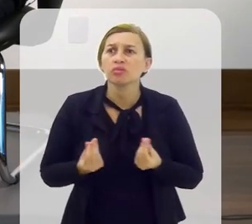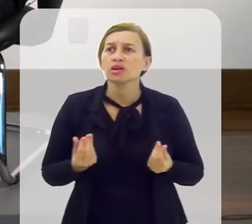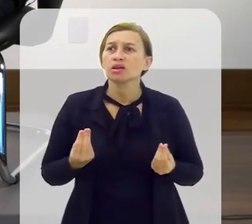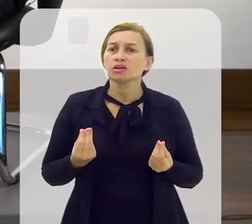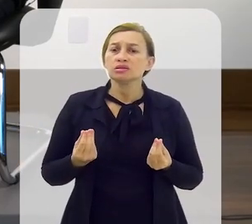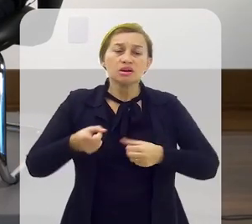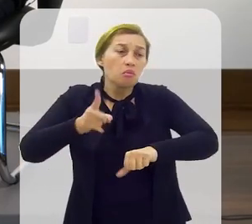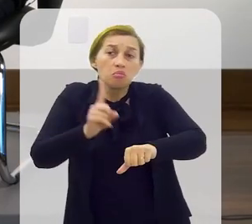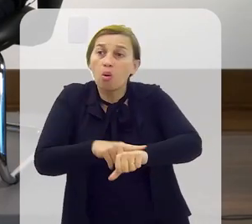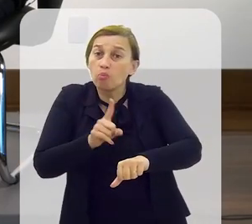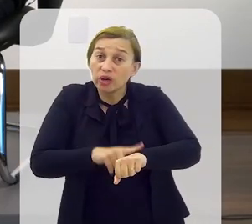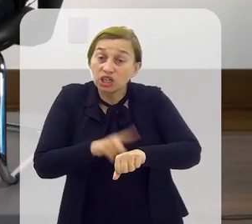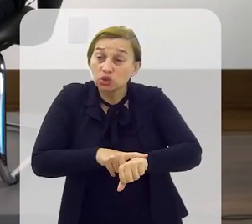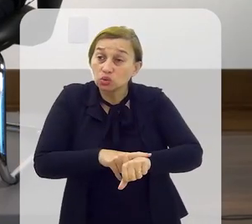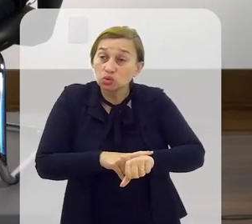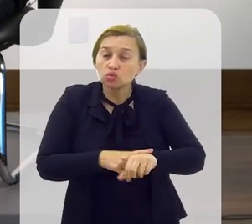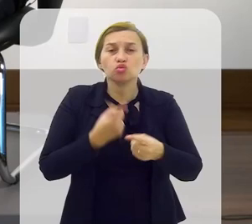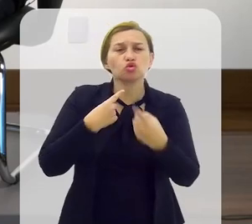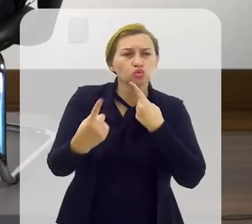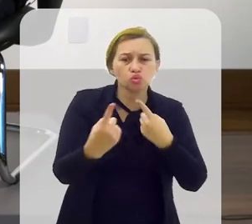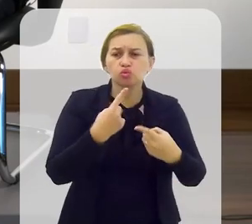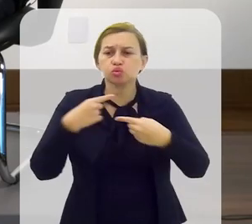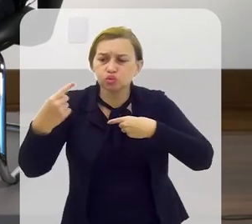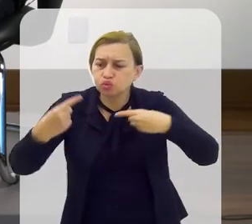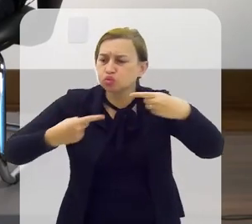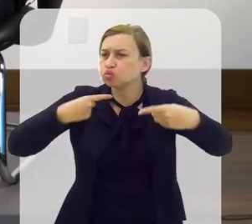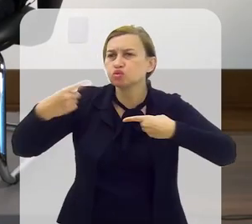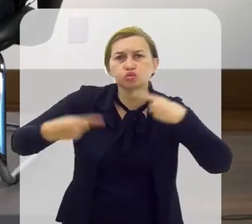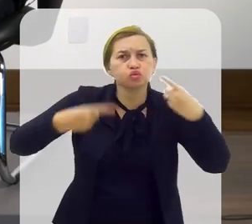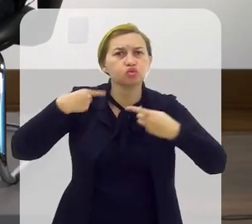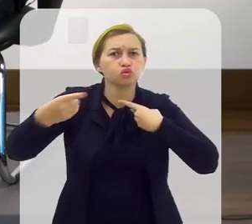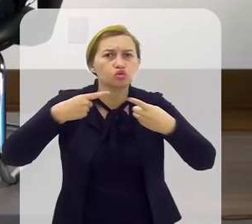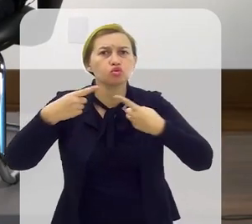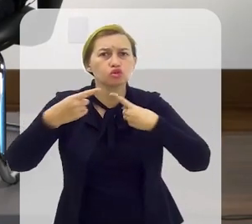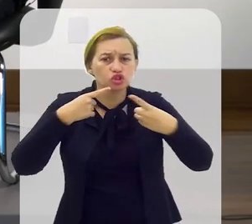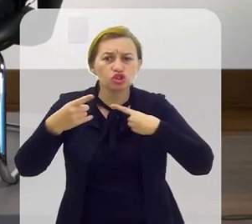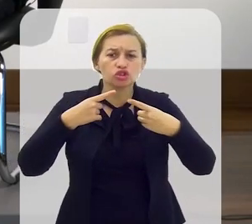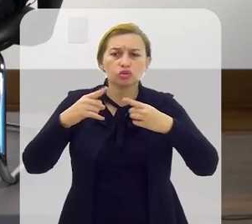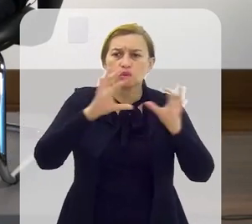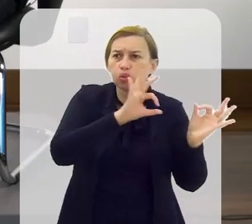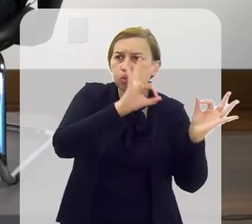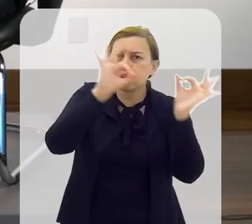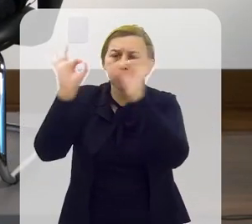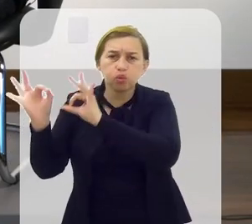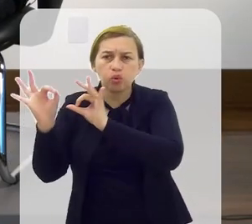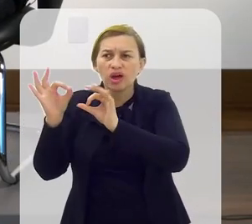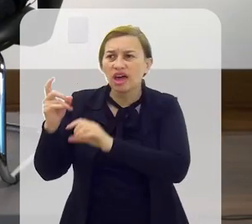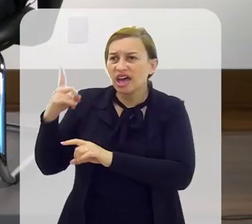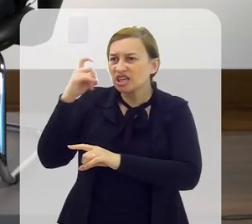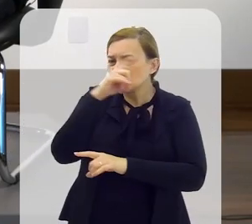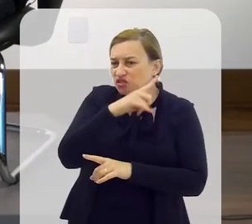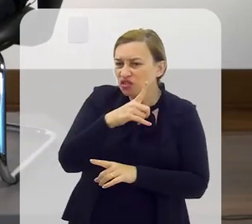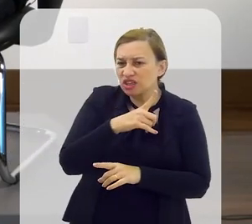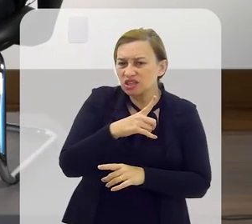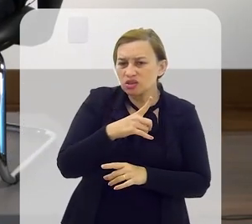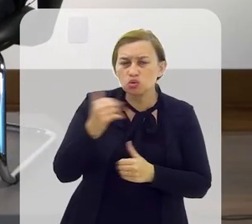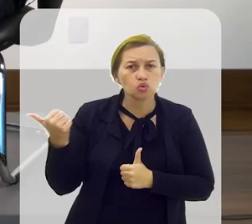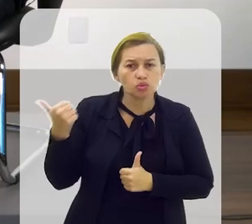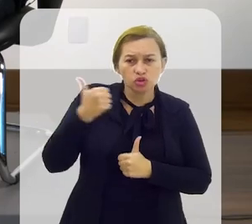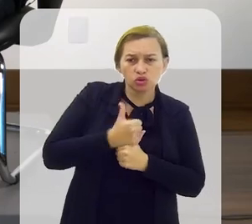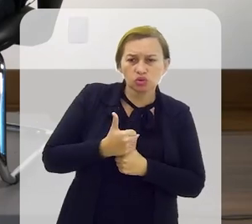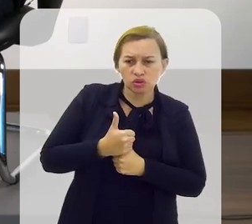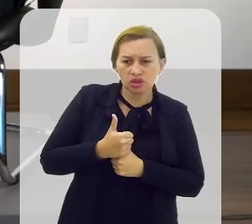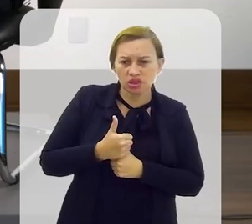naquele momento, convivendo, discutindo com você E aí é difícil